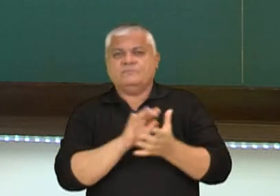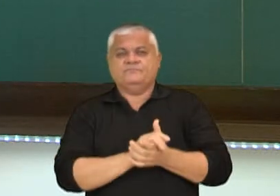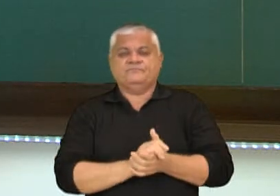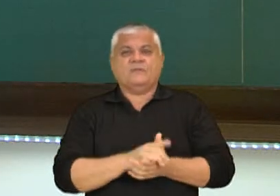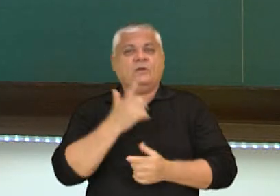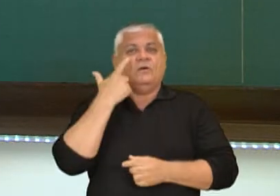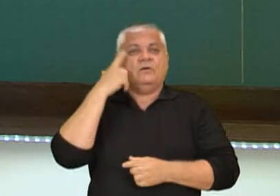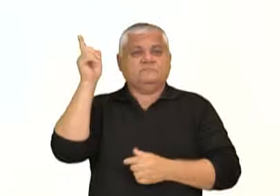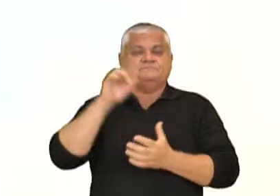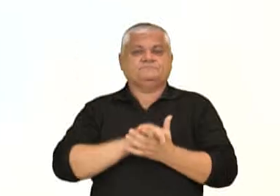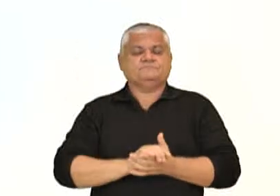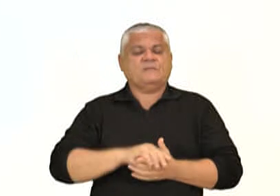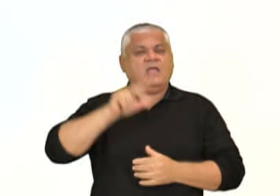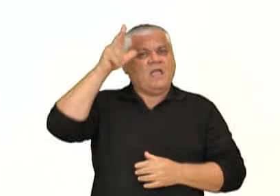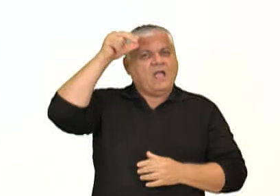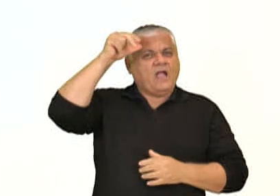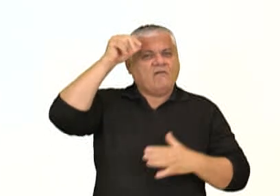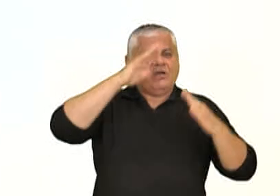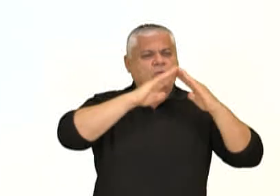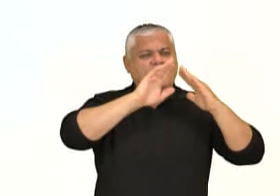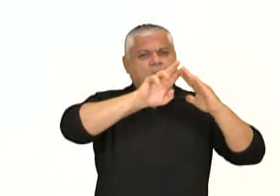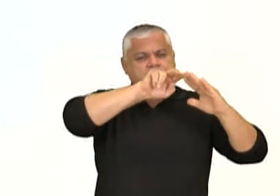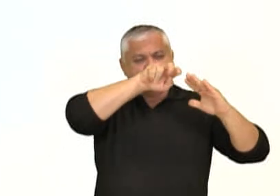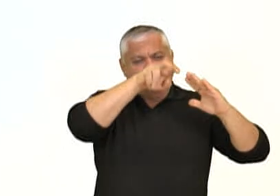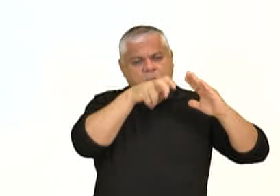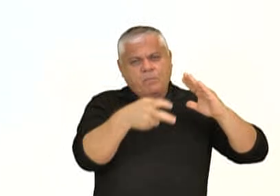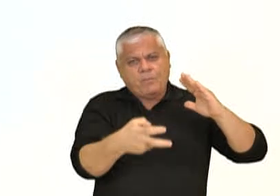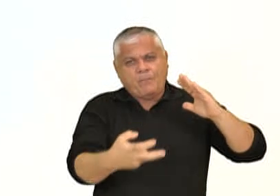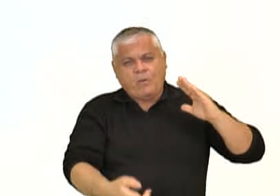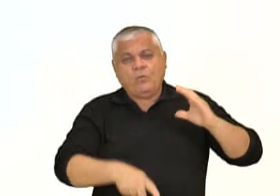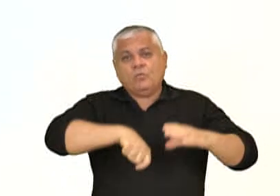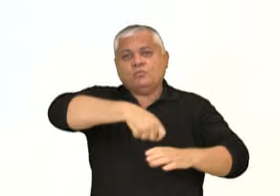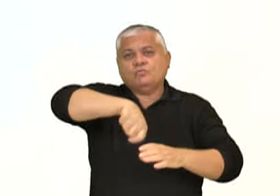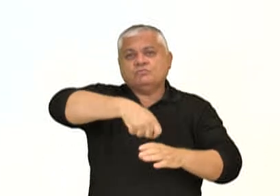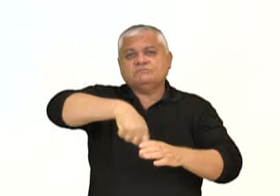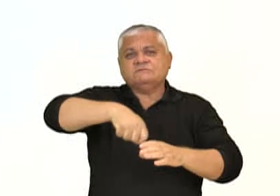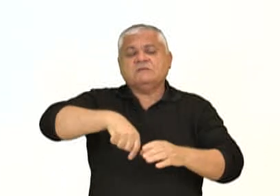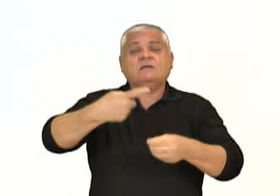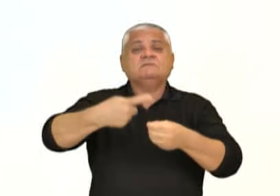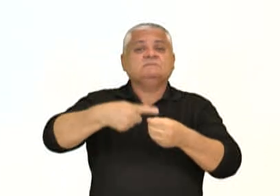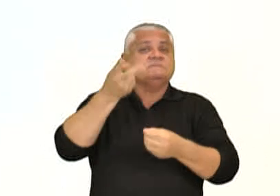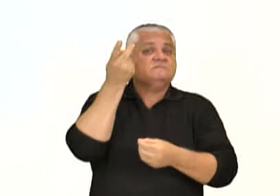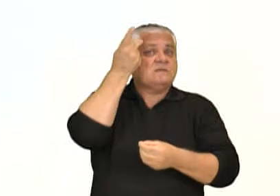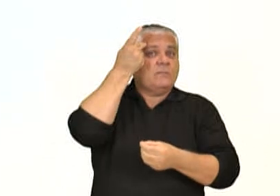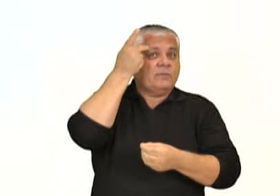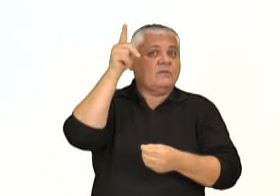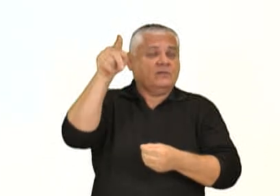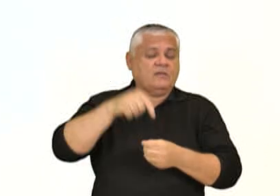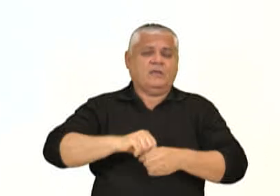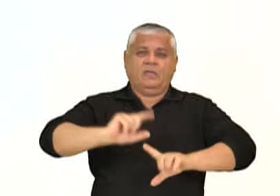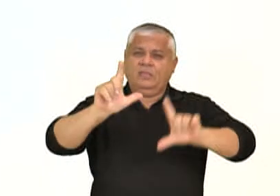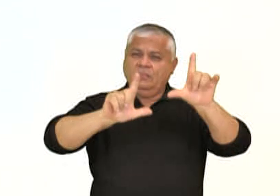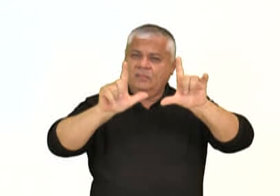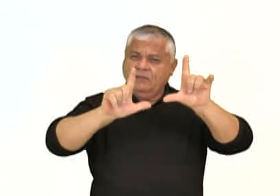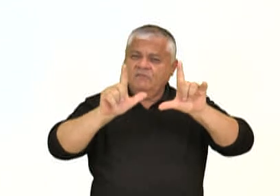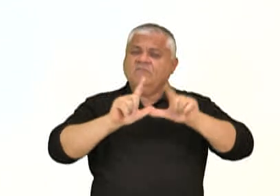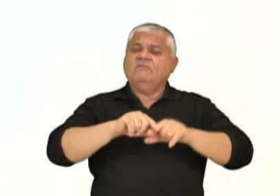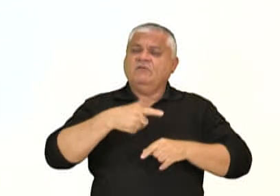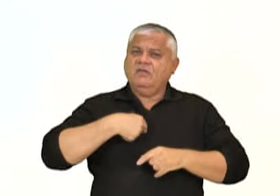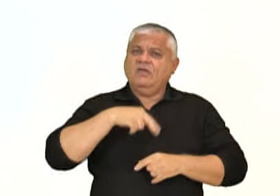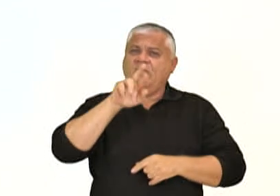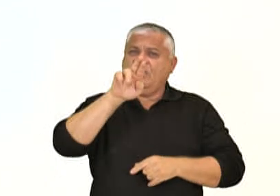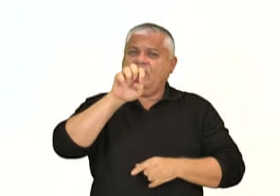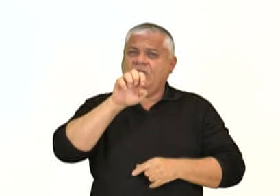notícia. Cavalo cai de telhado e invade cozinha em São Paulo. Foi publicada pela Rede TV em 5,